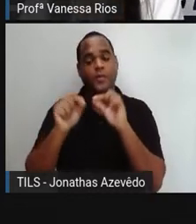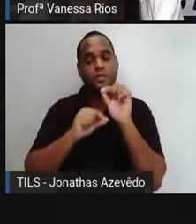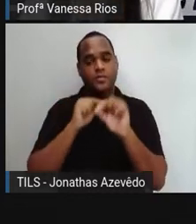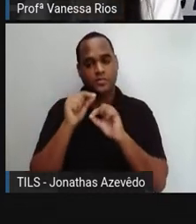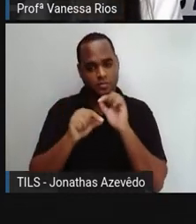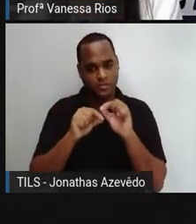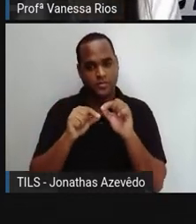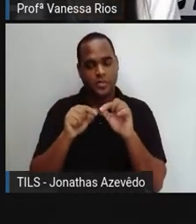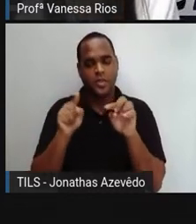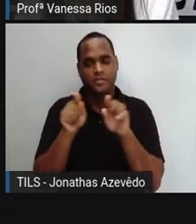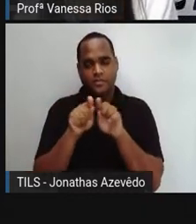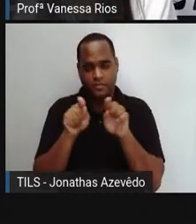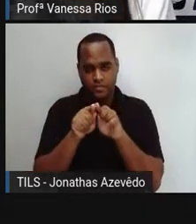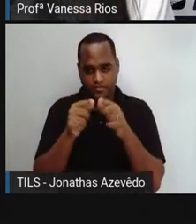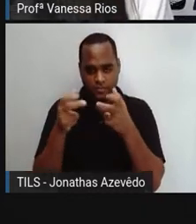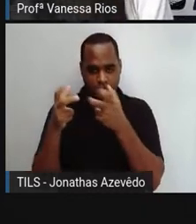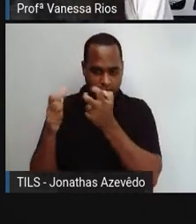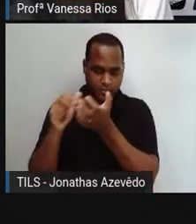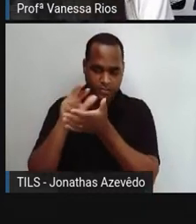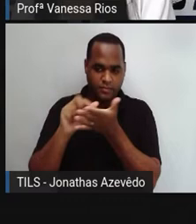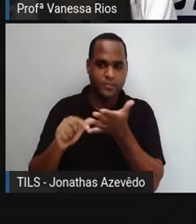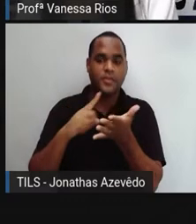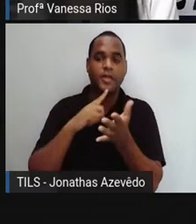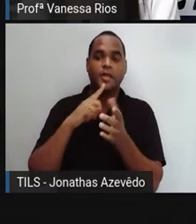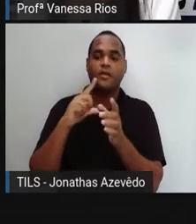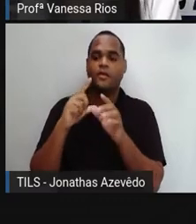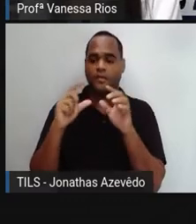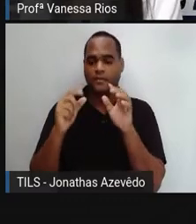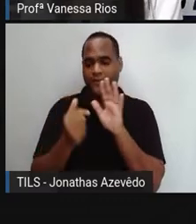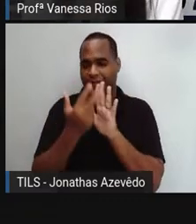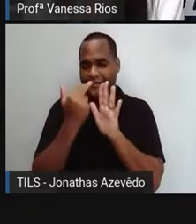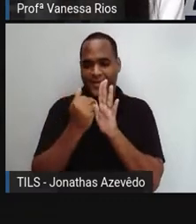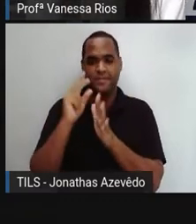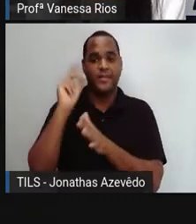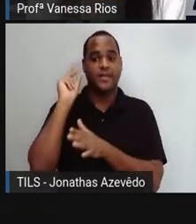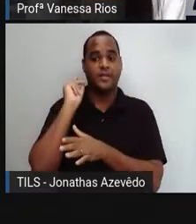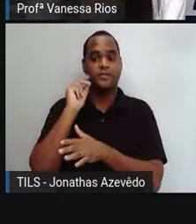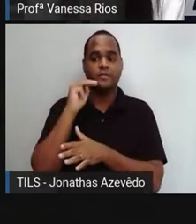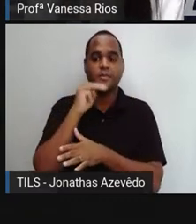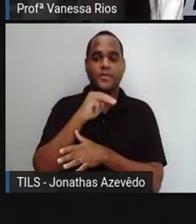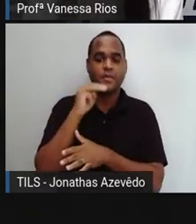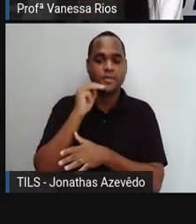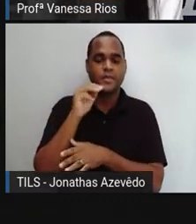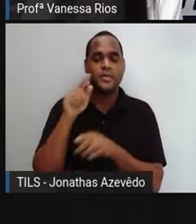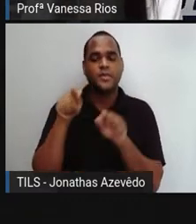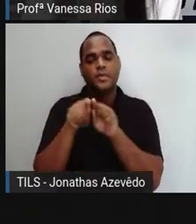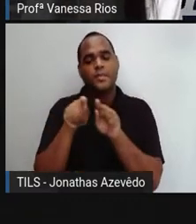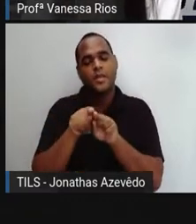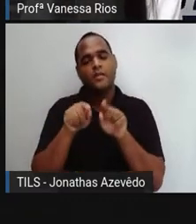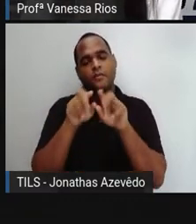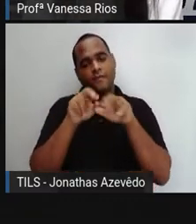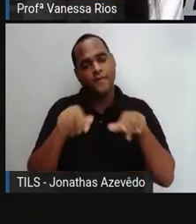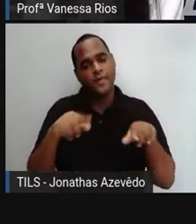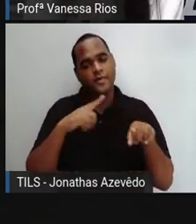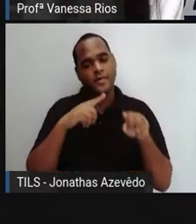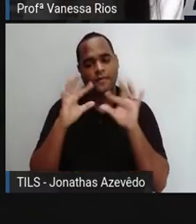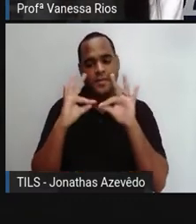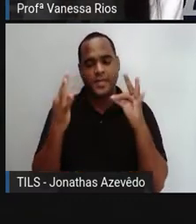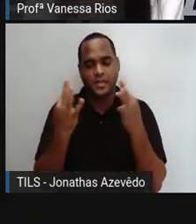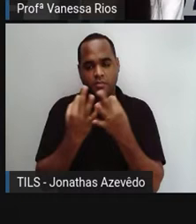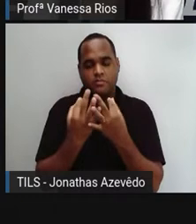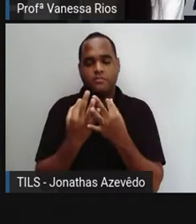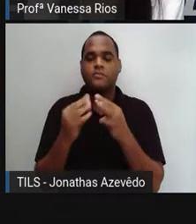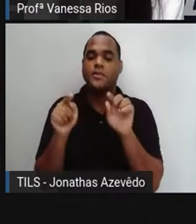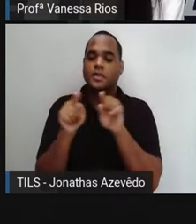percebe aí a imponência da figura masculina, porque a gente já estudou sobre as composições familiares e a gente já viu também,